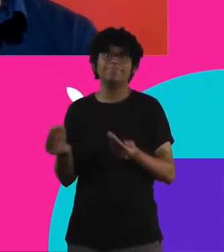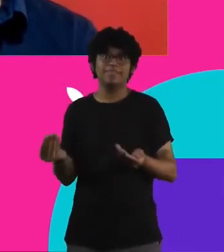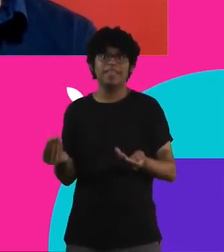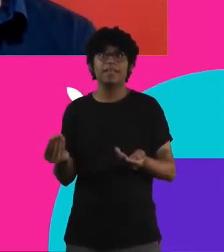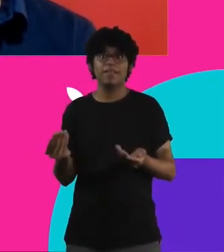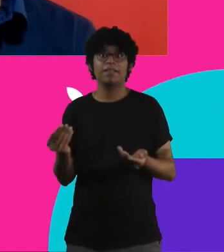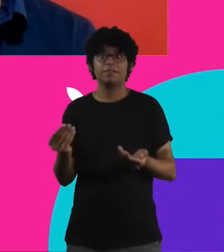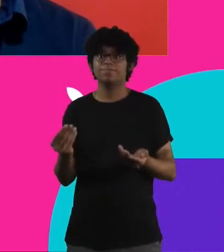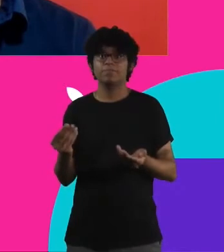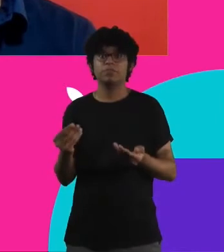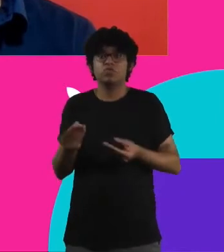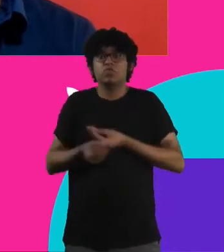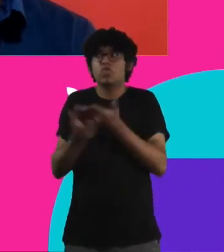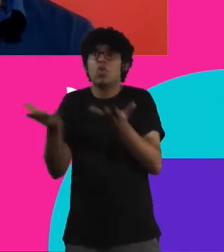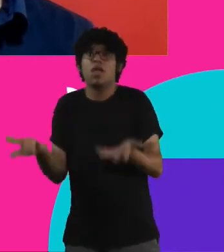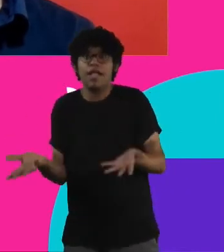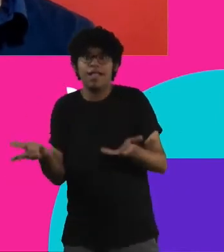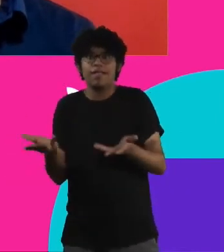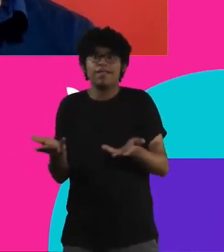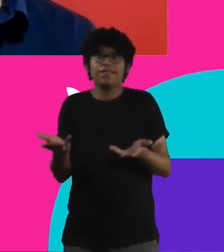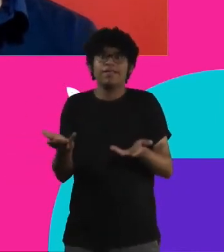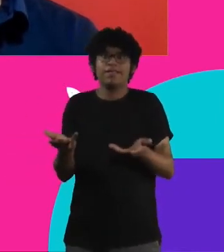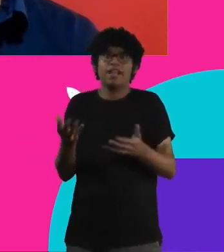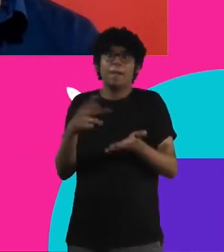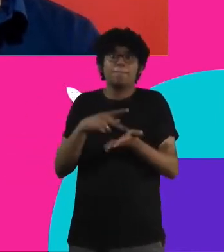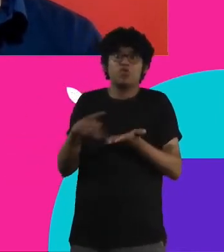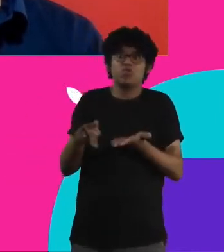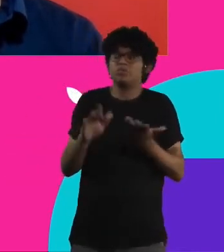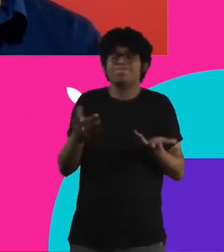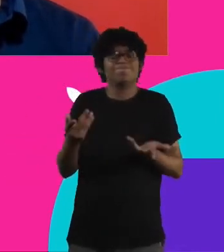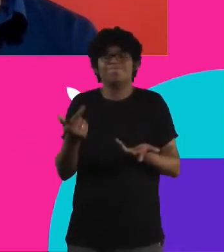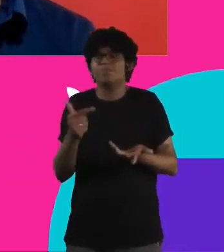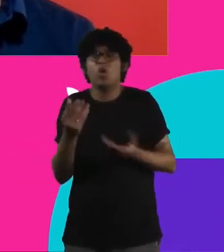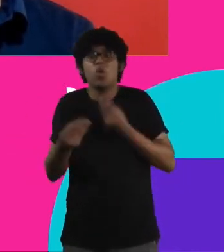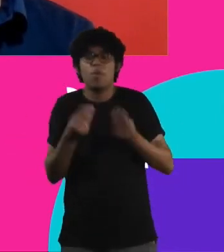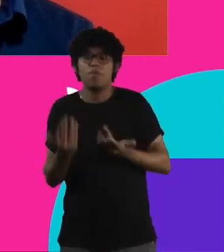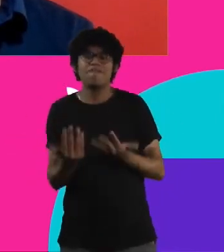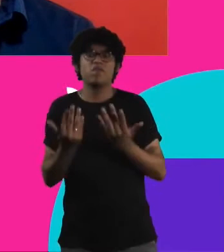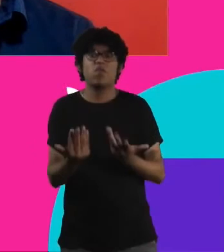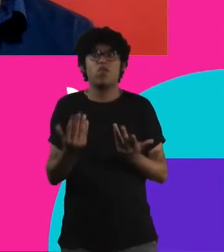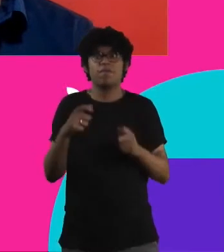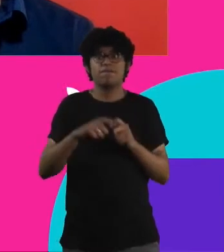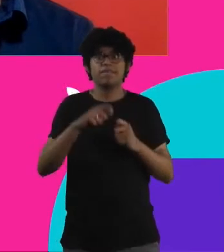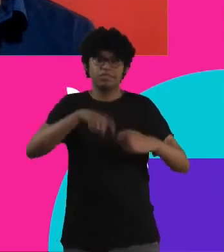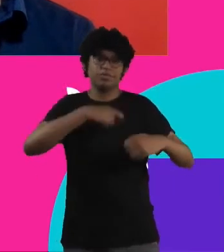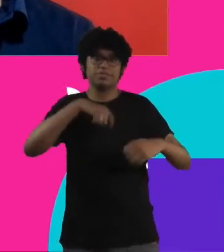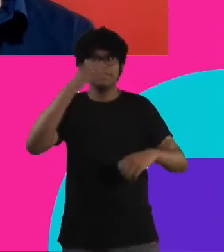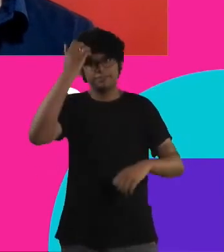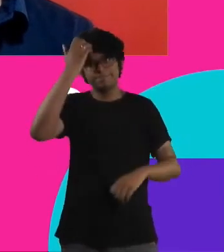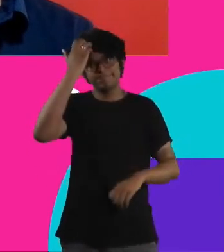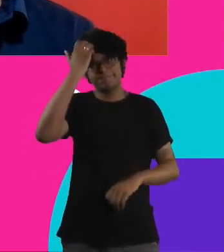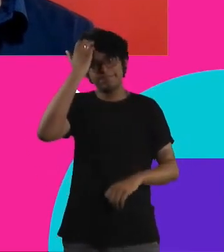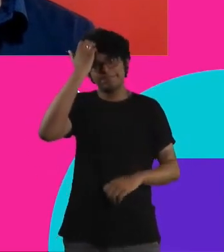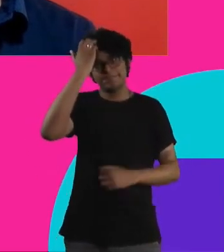básica, um alimento que ela não tem onde preparar, então, a doação de alimentos prontos é extremamente importante, ainda é